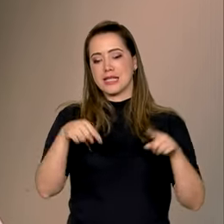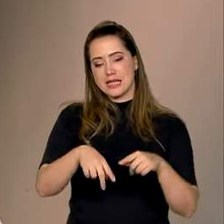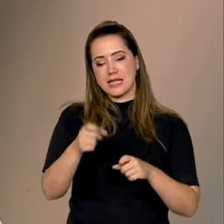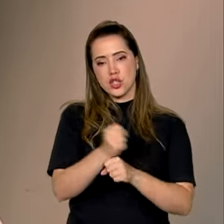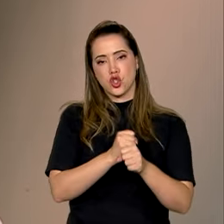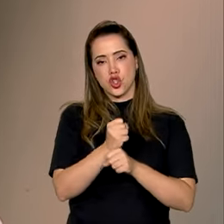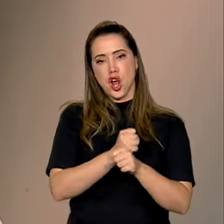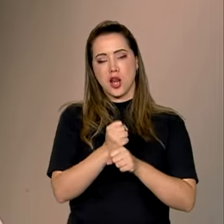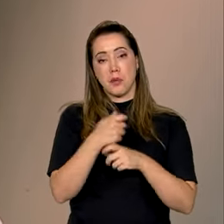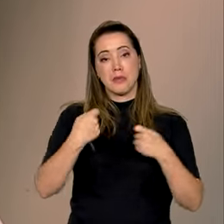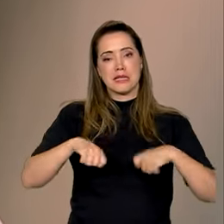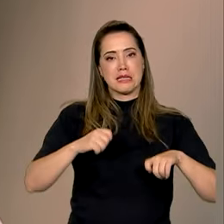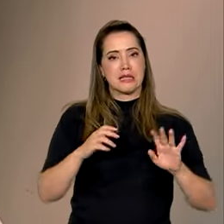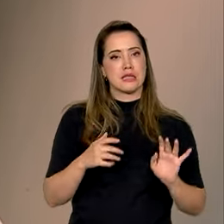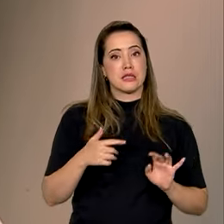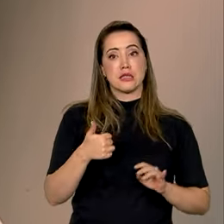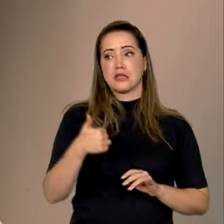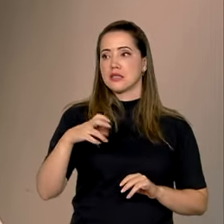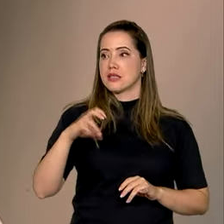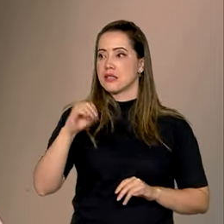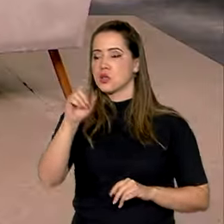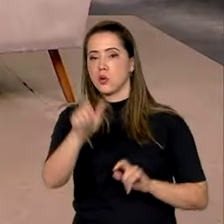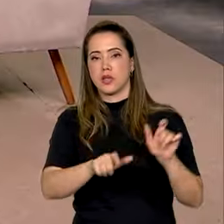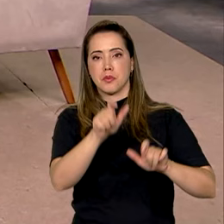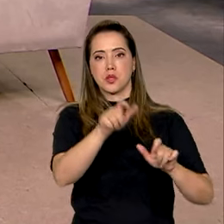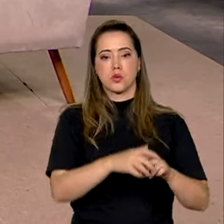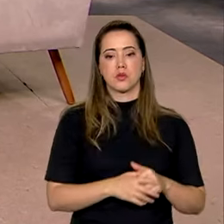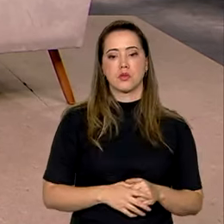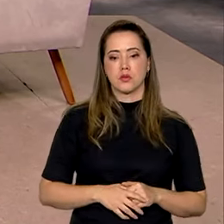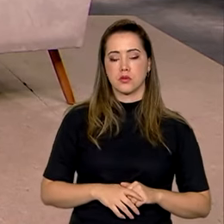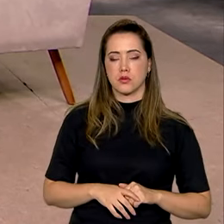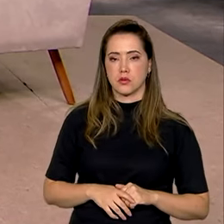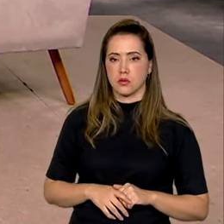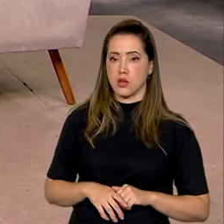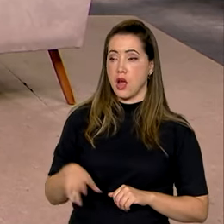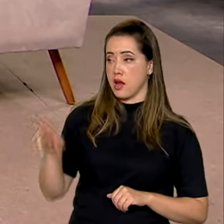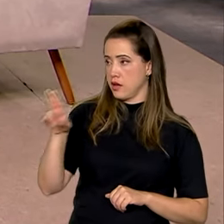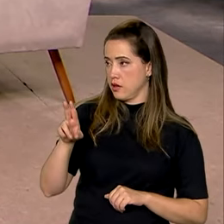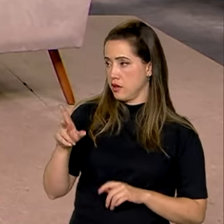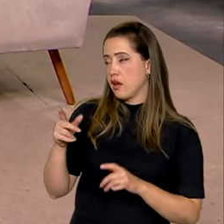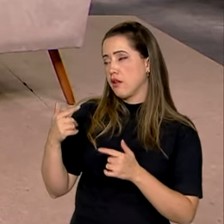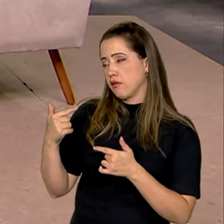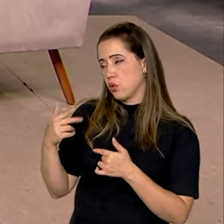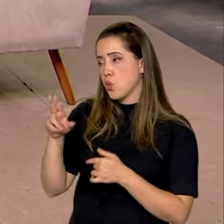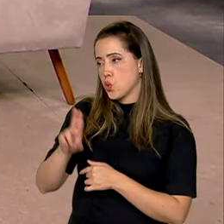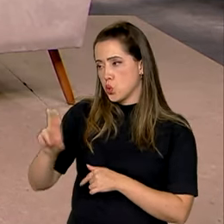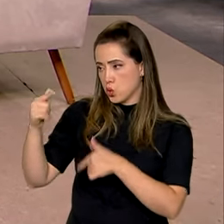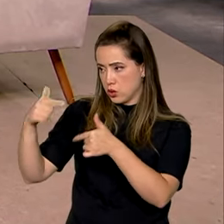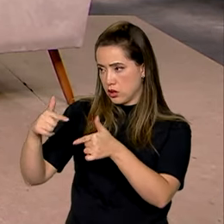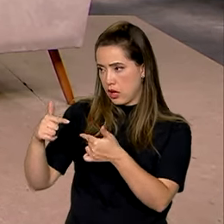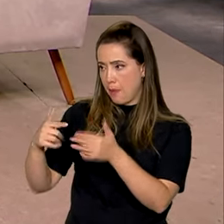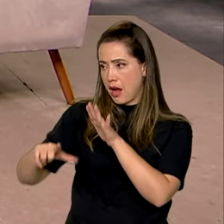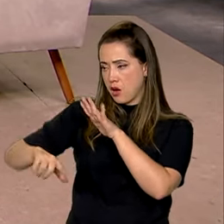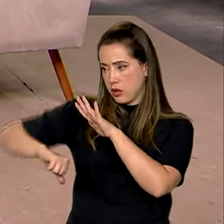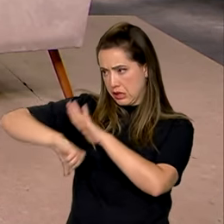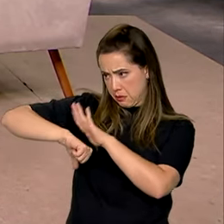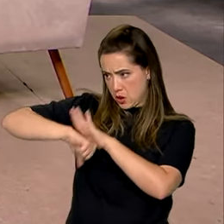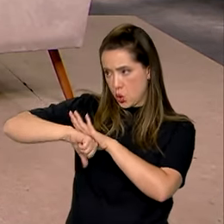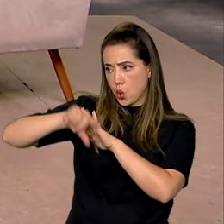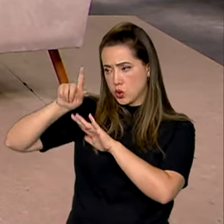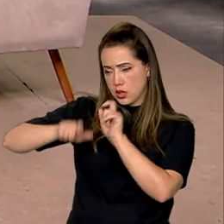outras questões, ele vai precisar de 150. Aí ele recorre a uma prática ilegal, que é essa de pessoas